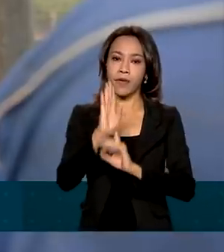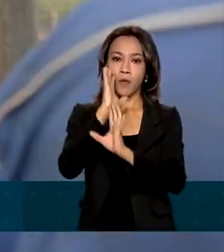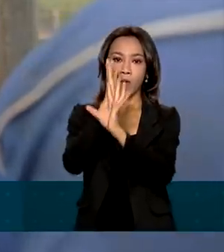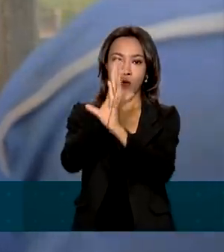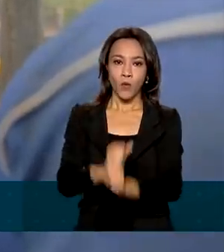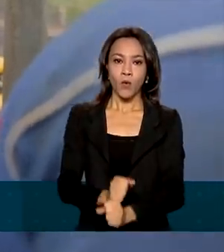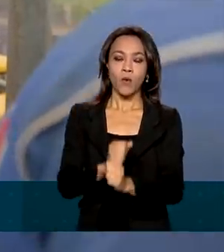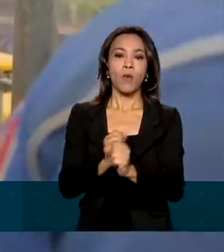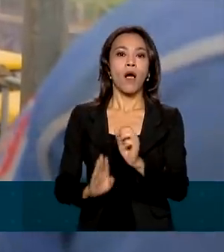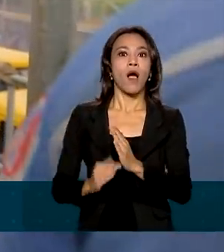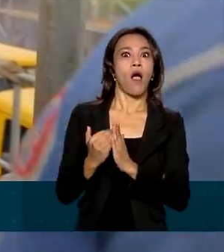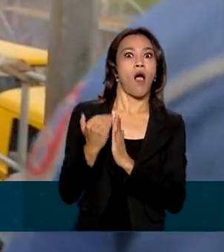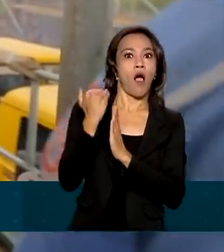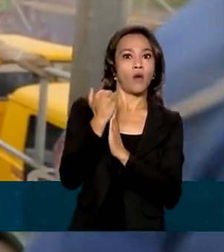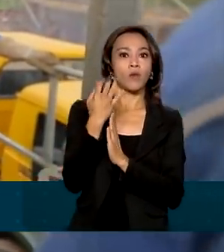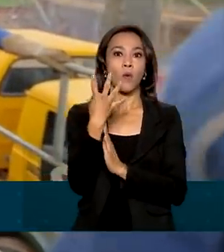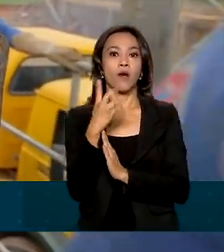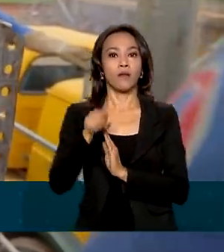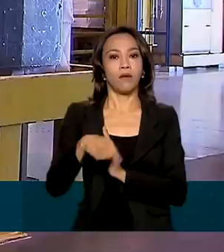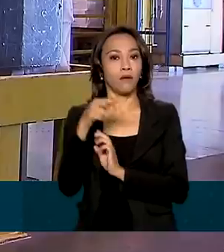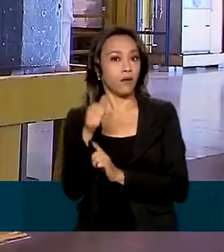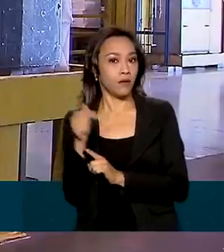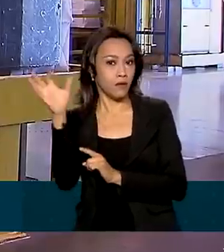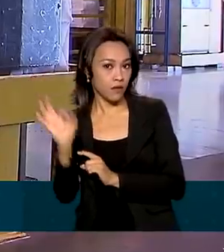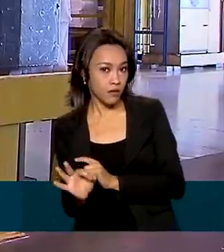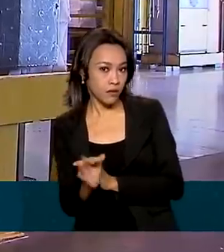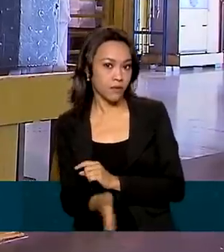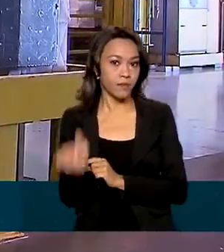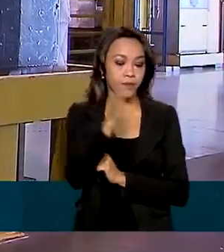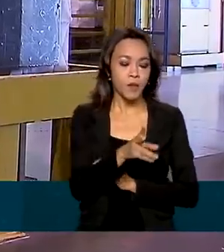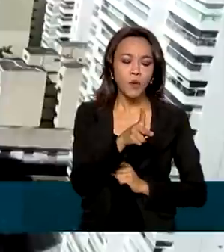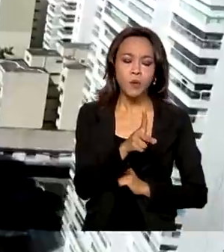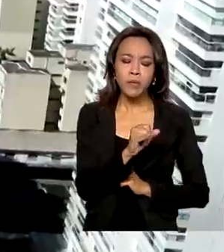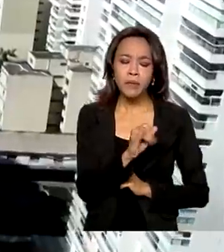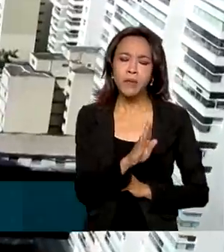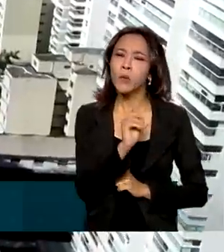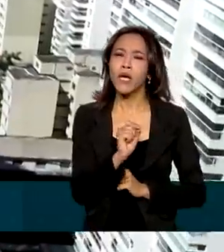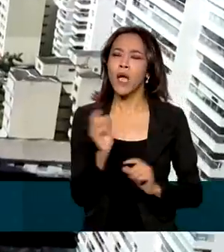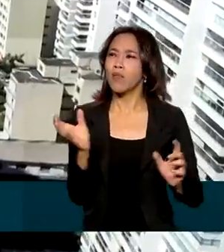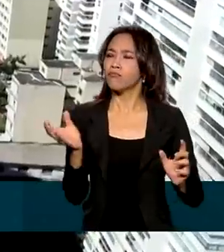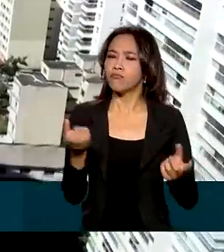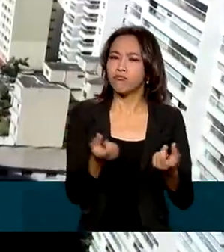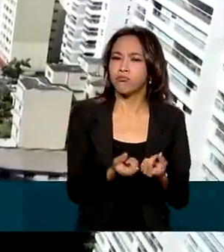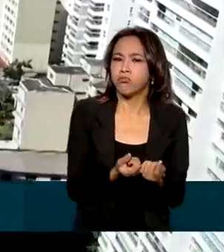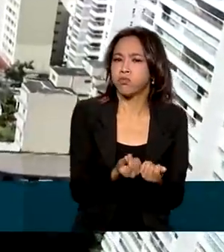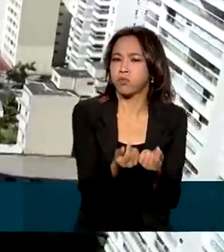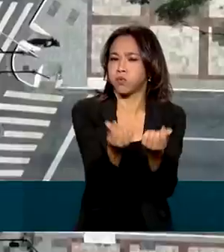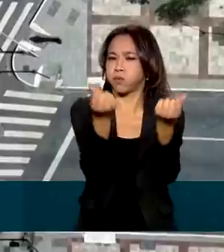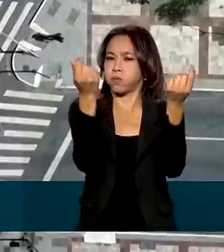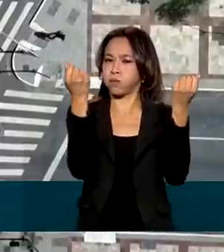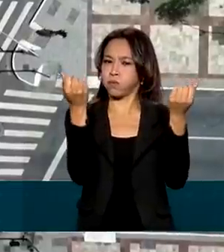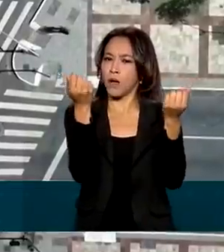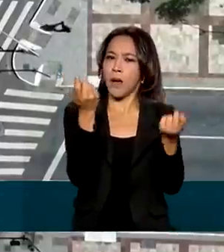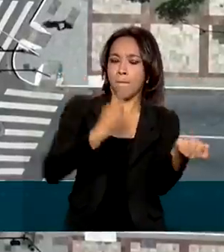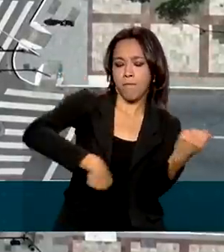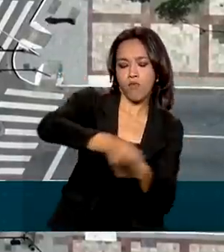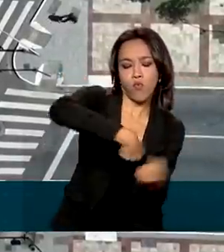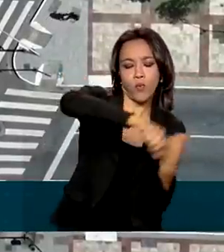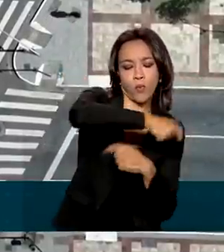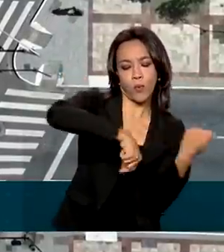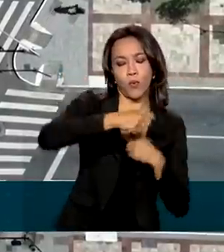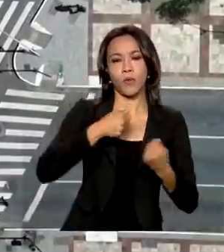ano com alta de 4,7%. O PIB é a soma de todos os bens e serviços produzidos no país em um